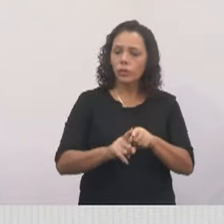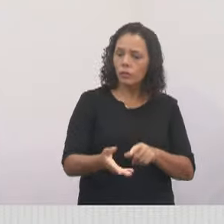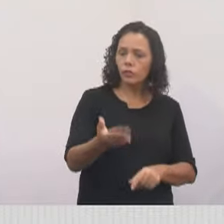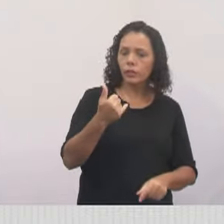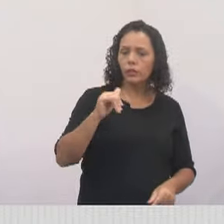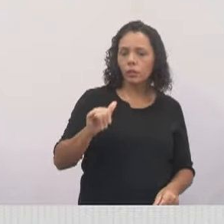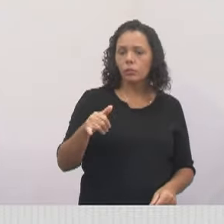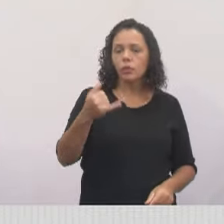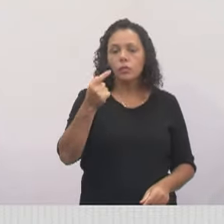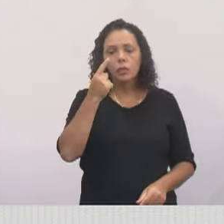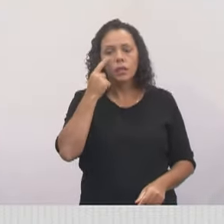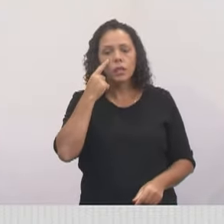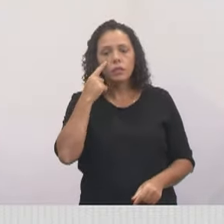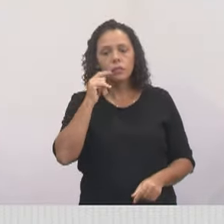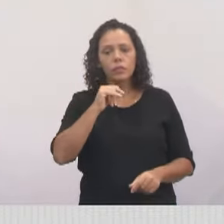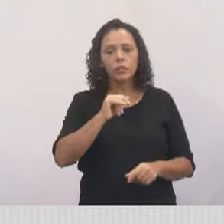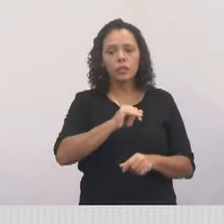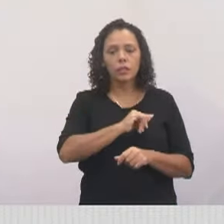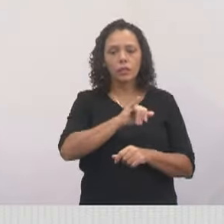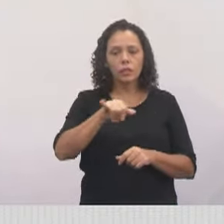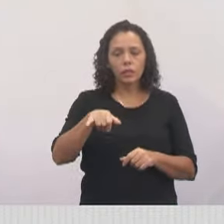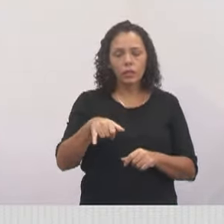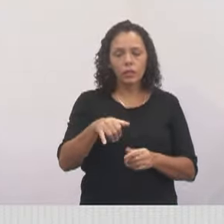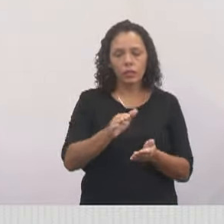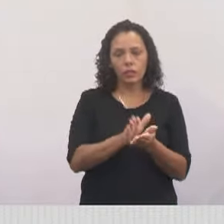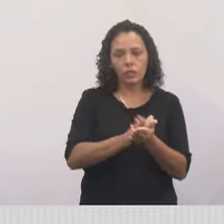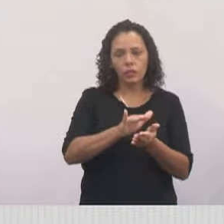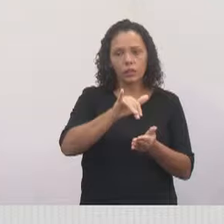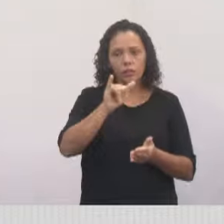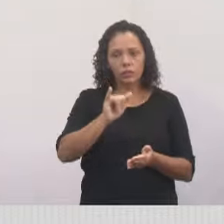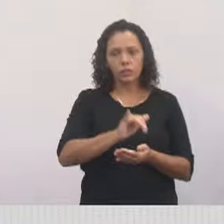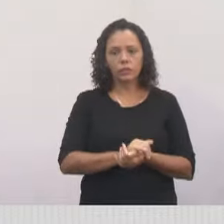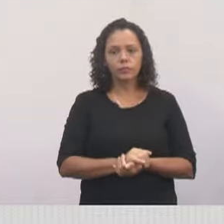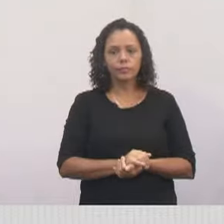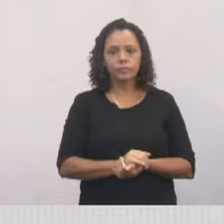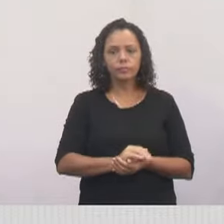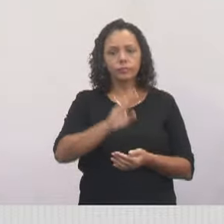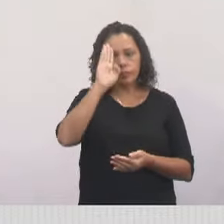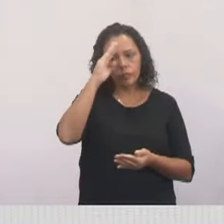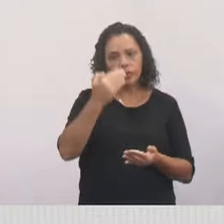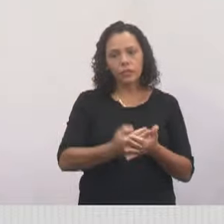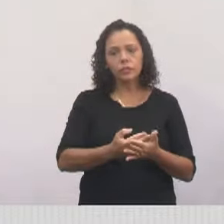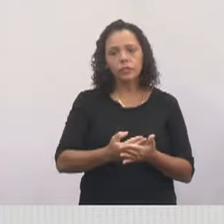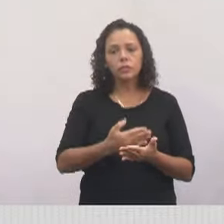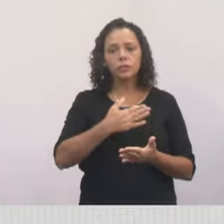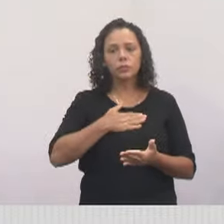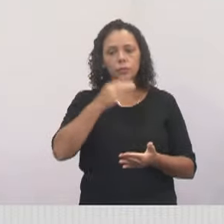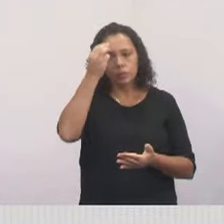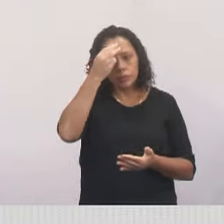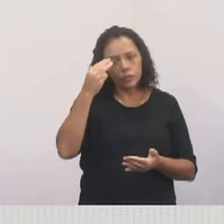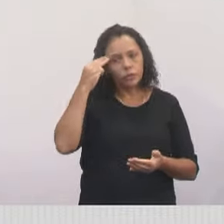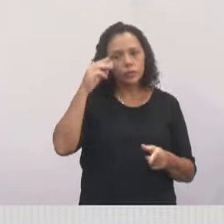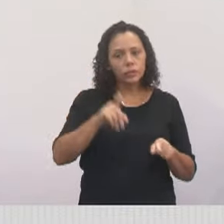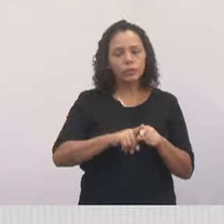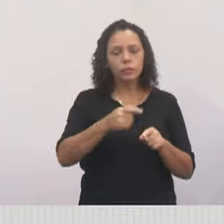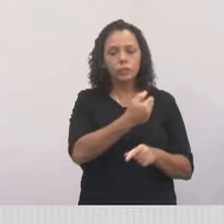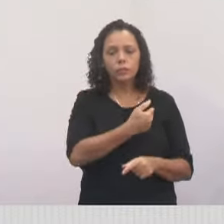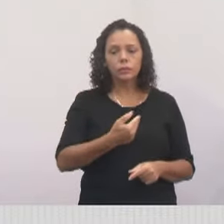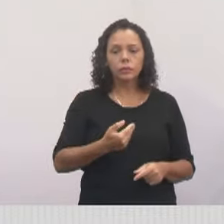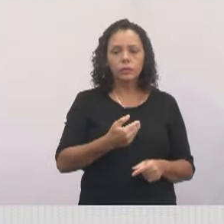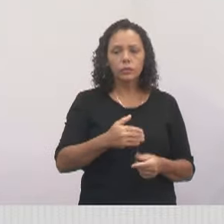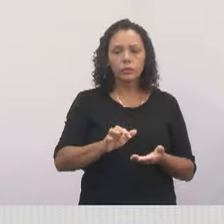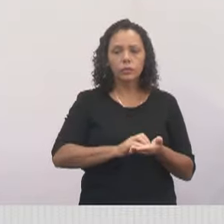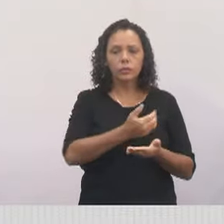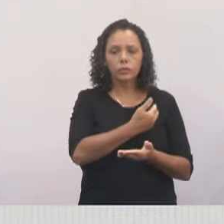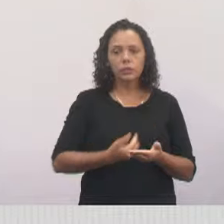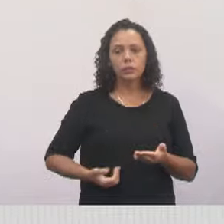e ver a melhor vista de Jacareí. É isso. Conte com essa vereadora, a vereadora Maria Amélia. E Celso Florencio. quem quiser conhecer um